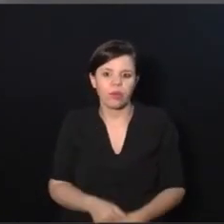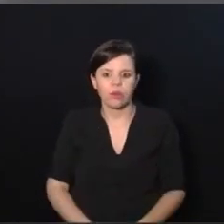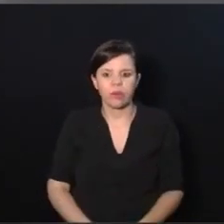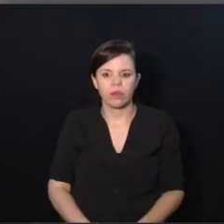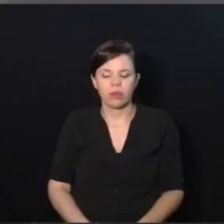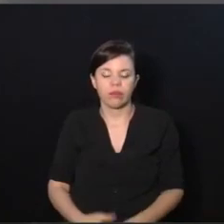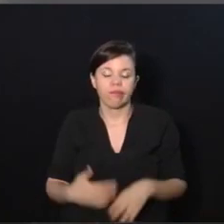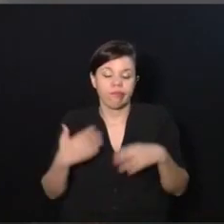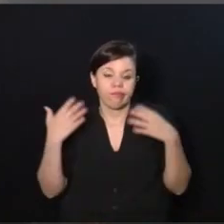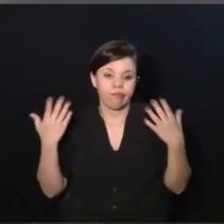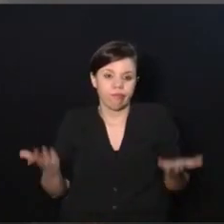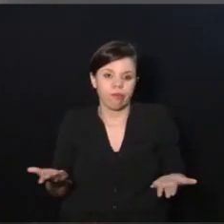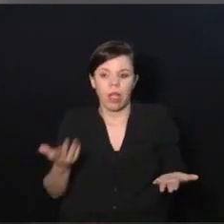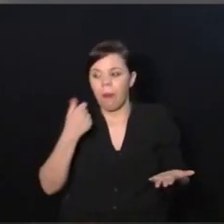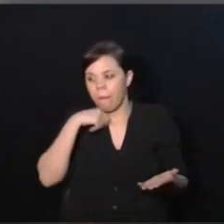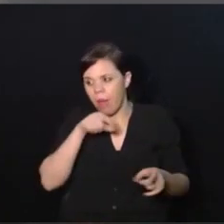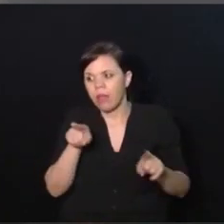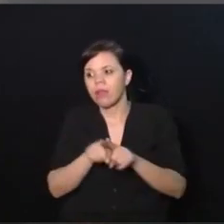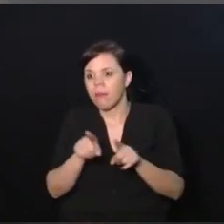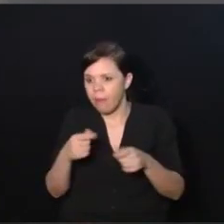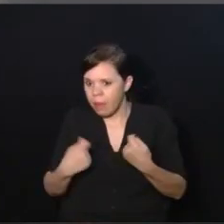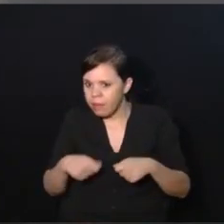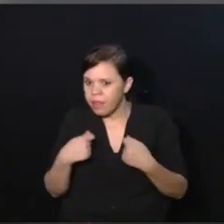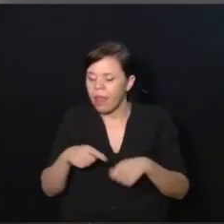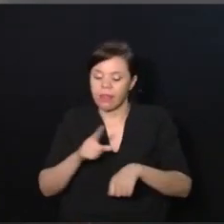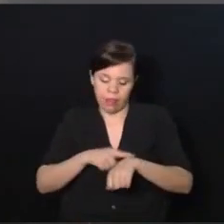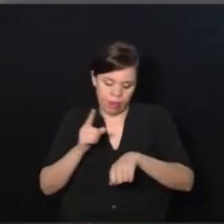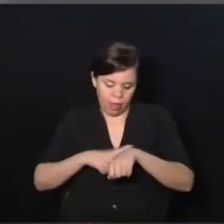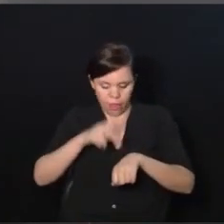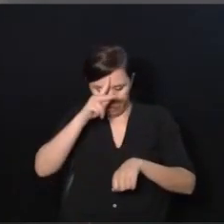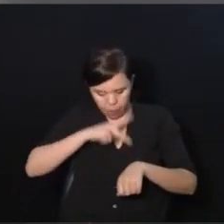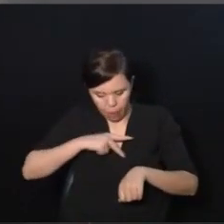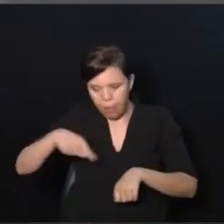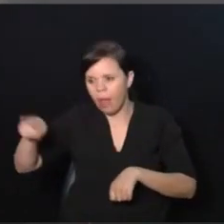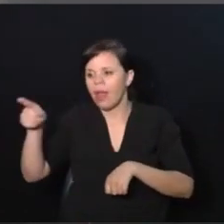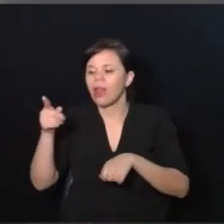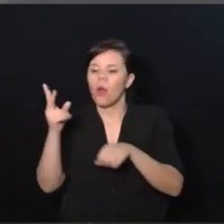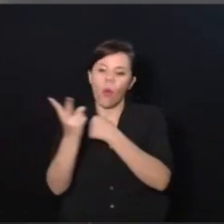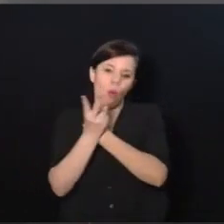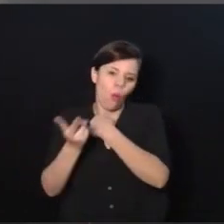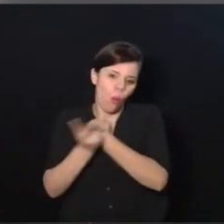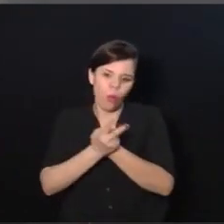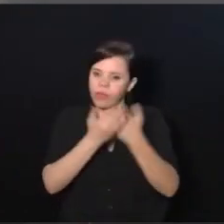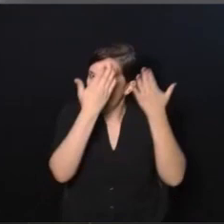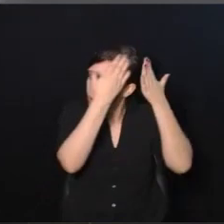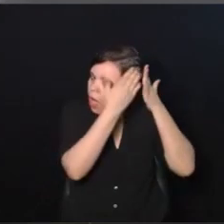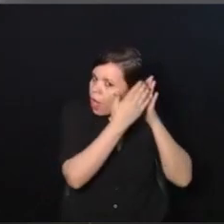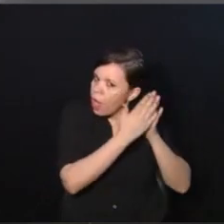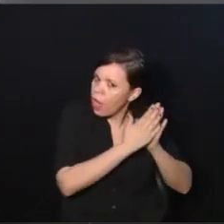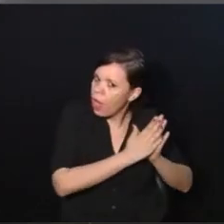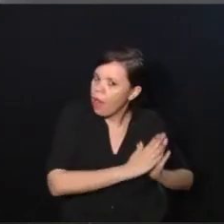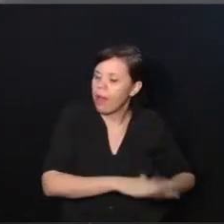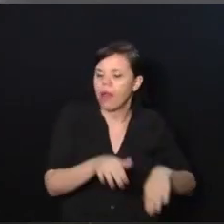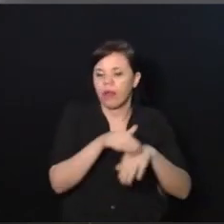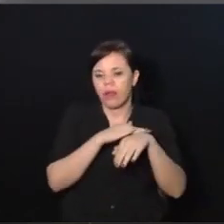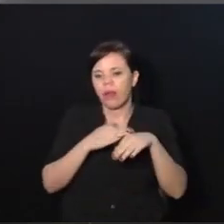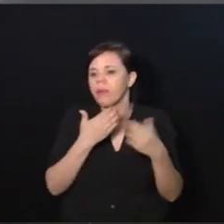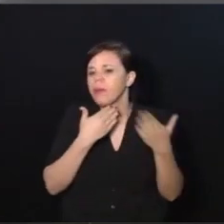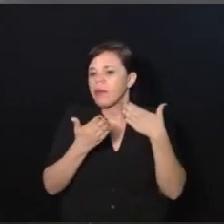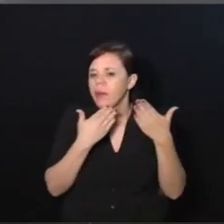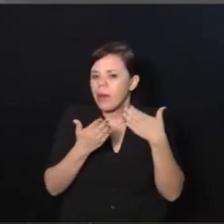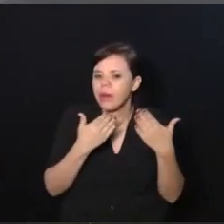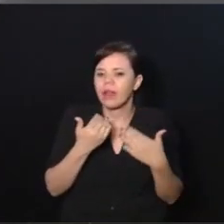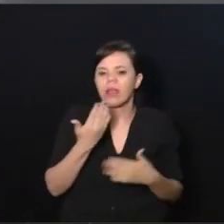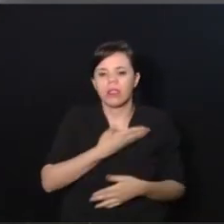é assim, mãe também precisa ter tempo para ir no salão de beleza, mãe também precisa ter tempo para conversar com as amigas,